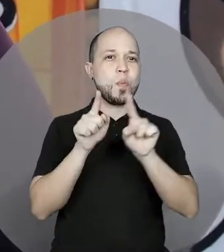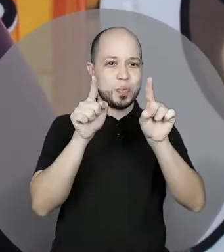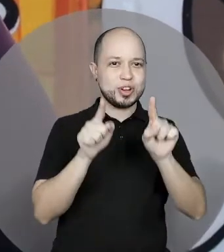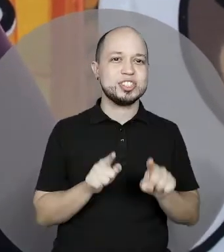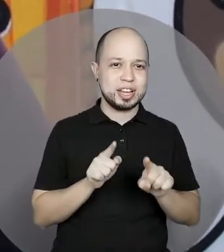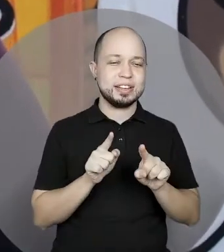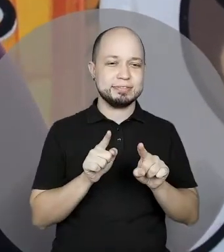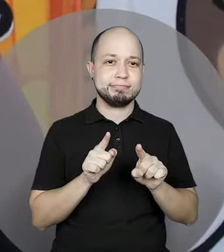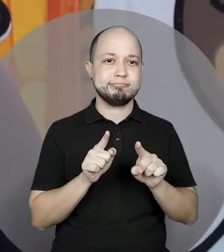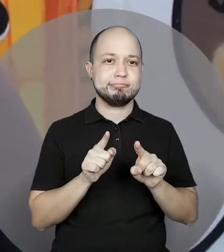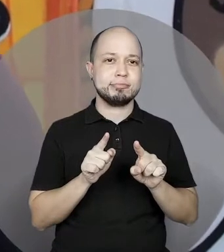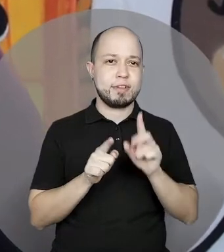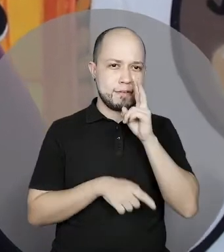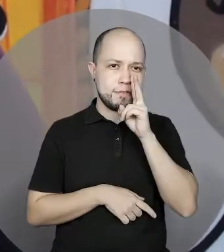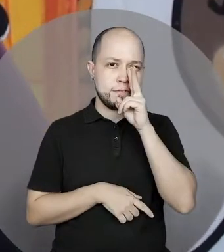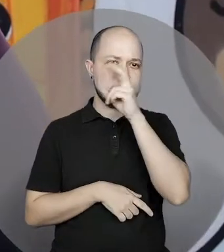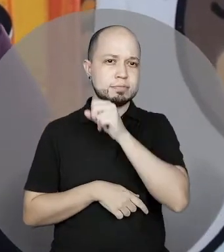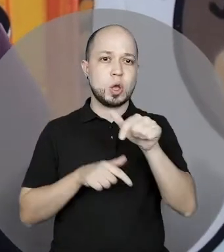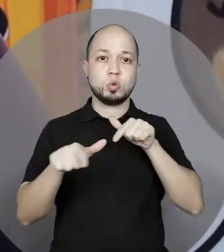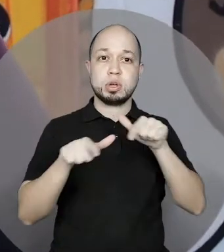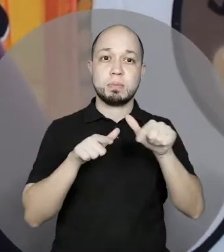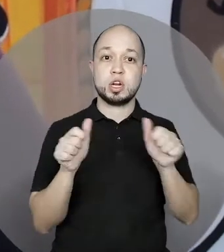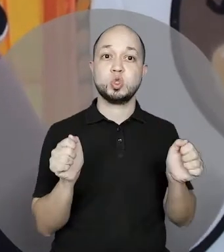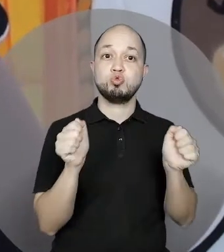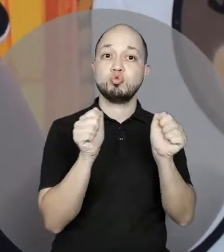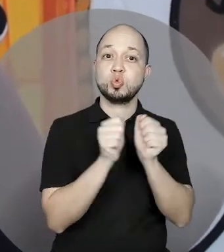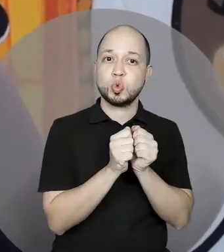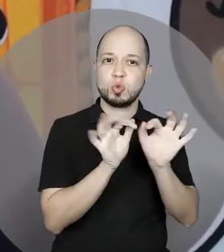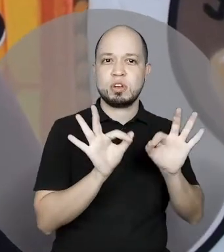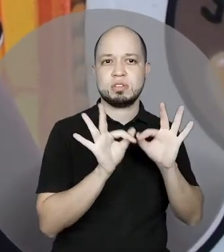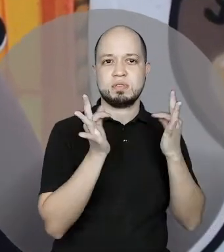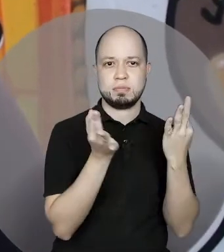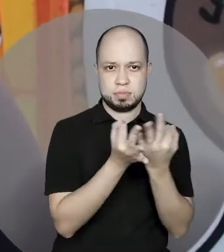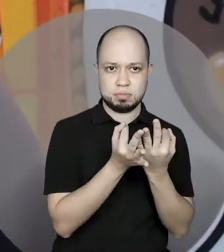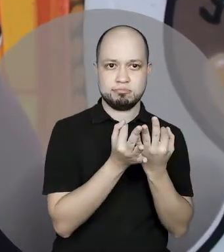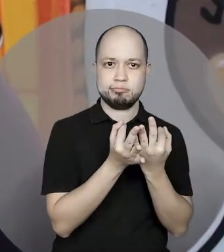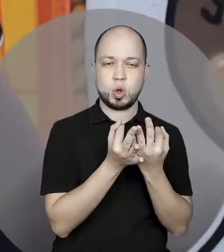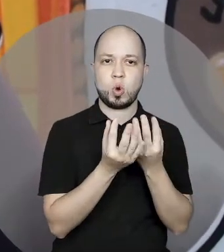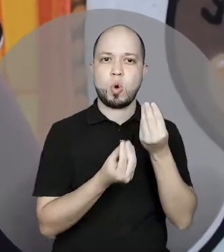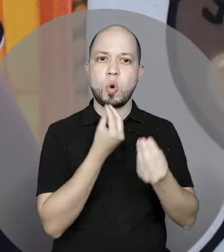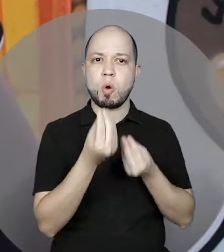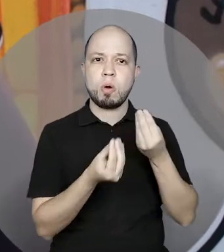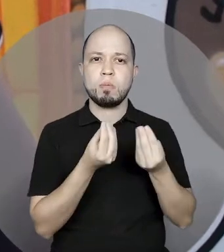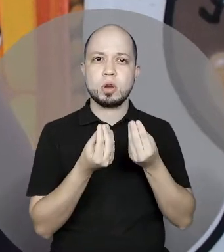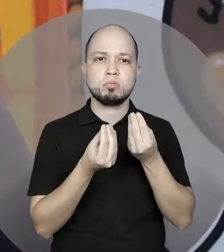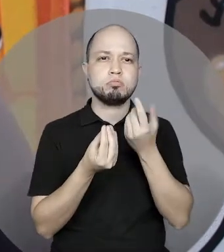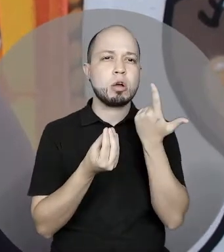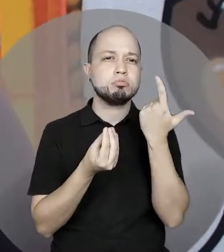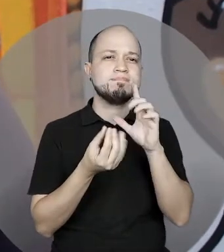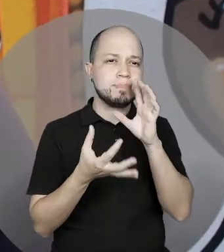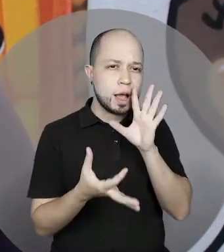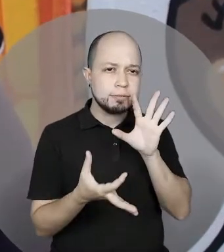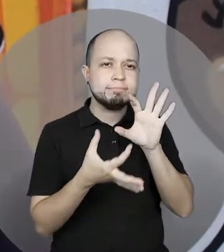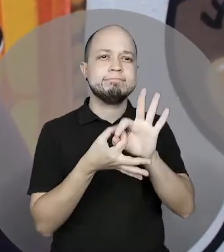fortalecendo o trabalho com as famílias. O trabalho com as famílias no sentido de criar conexão, criar atividade com